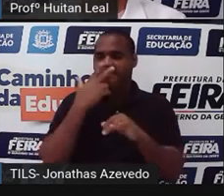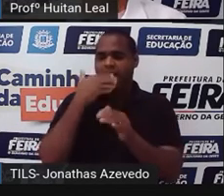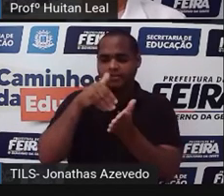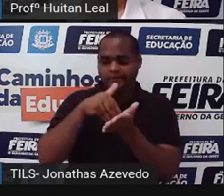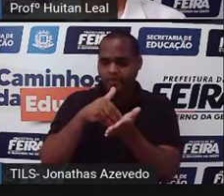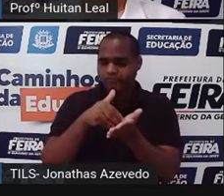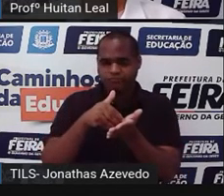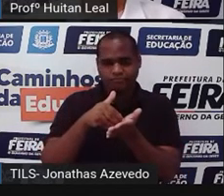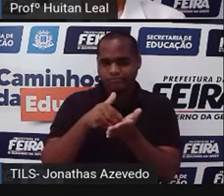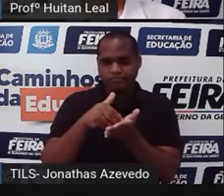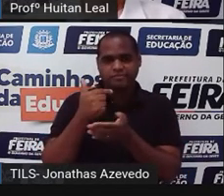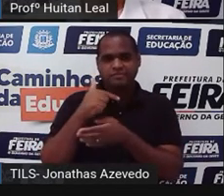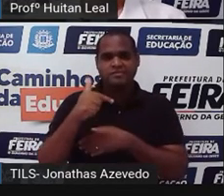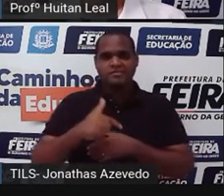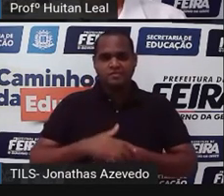ler.